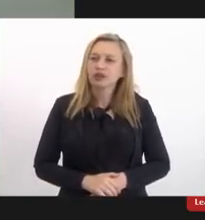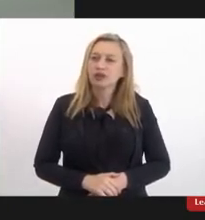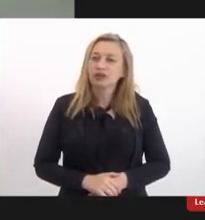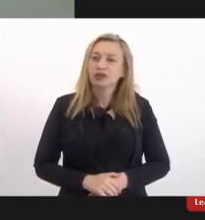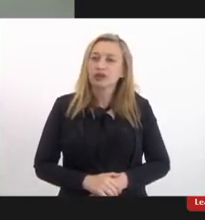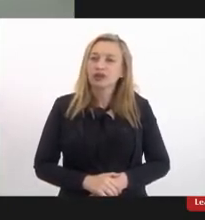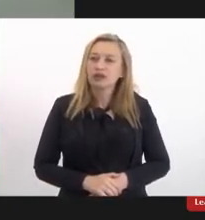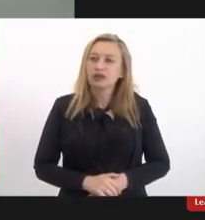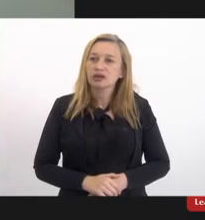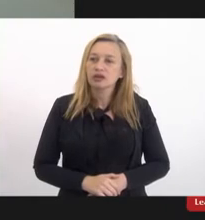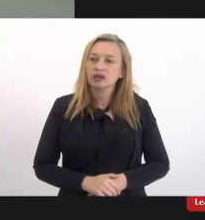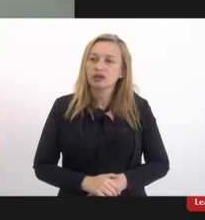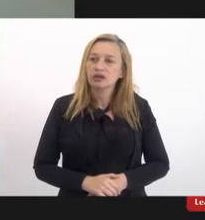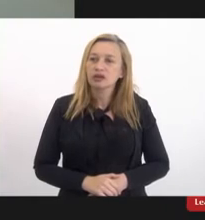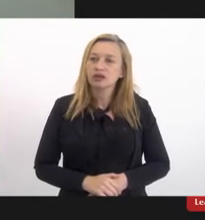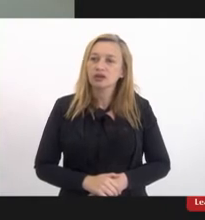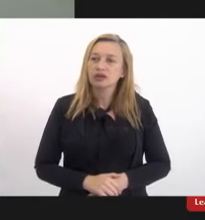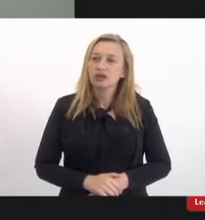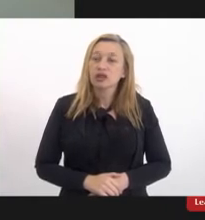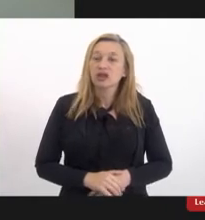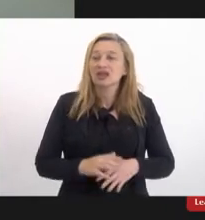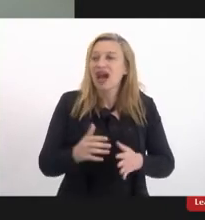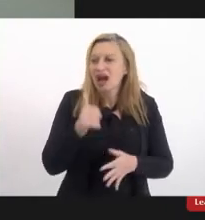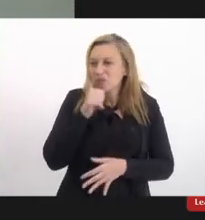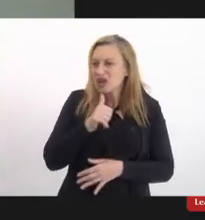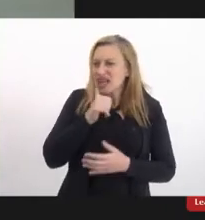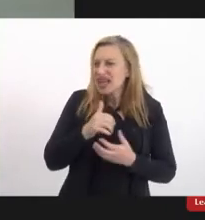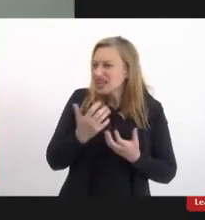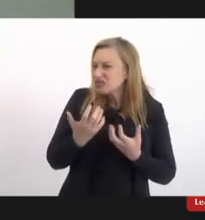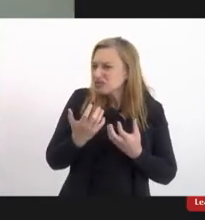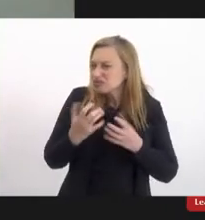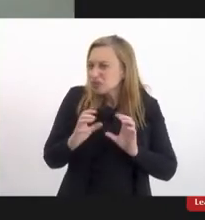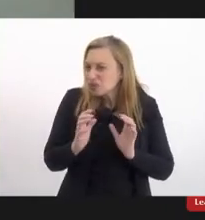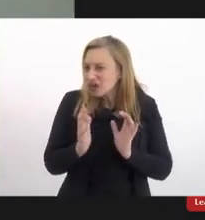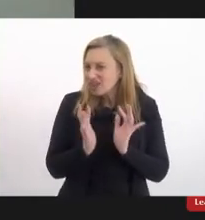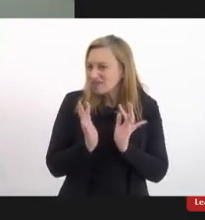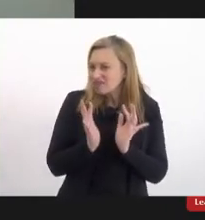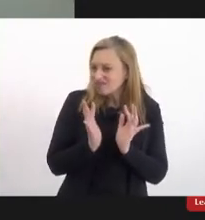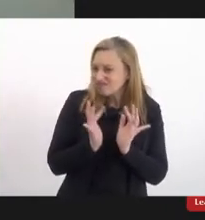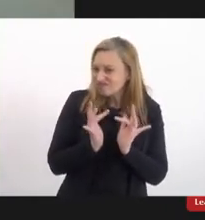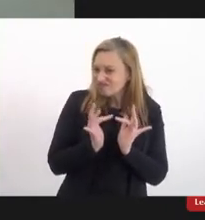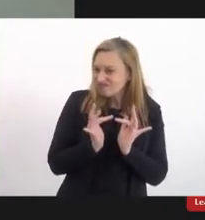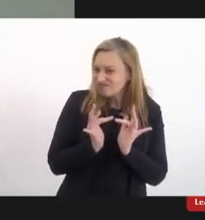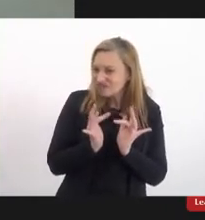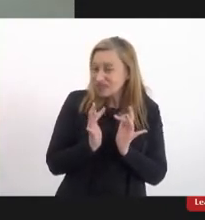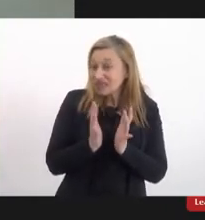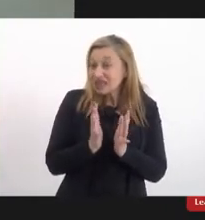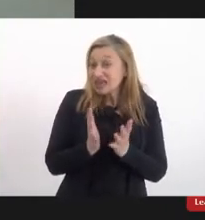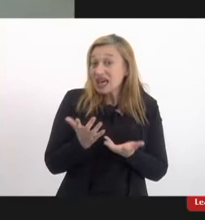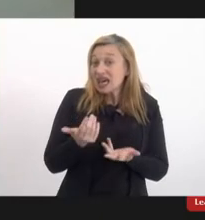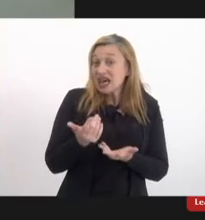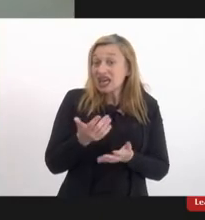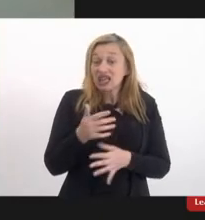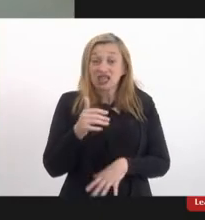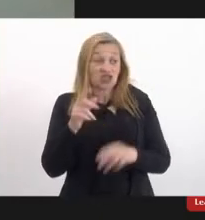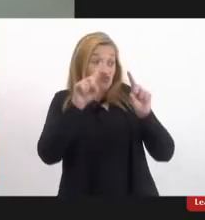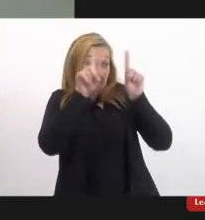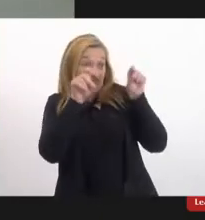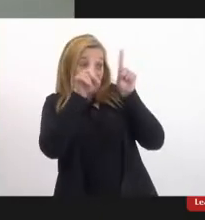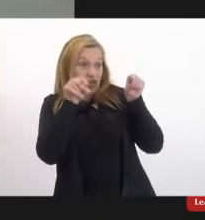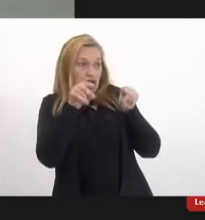ceder a carícias a uma relação sexual etc e tal elas são chamadas aspas